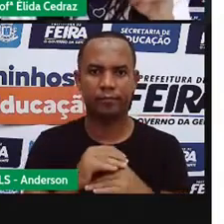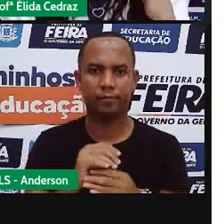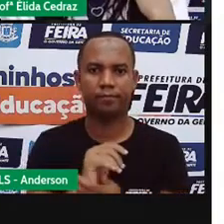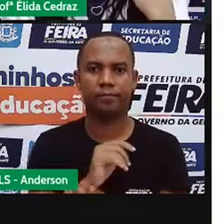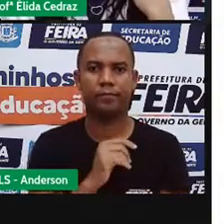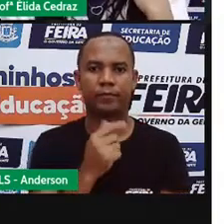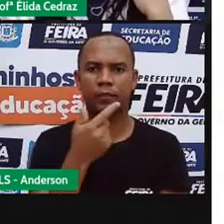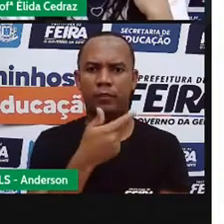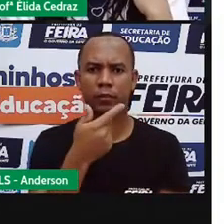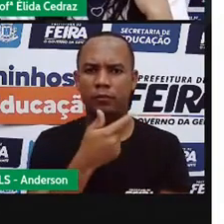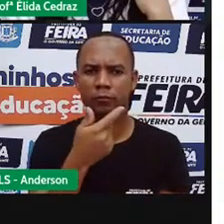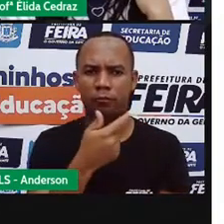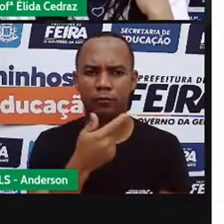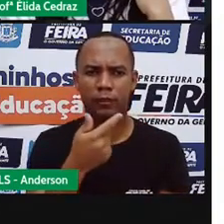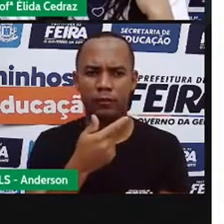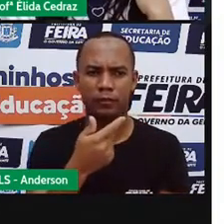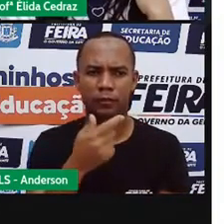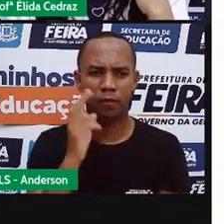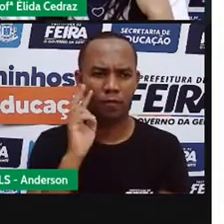E na segunda porta?